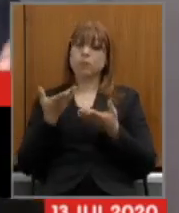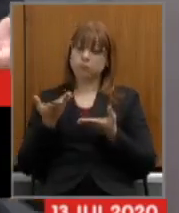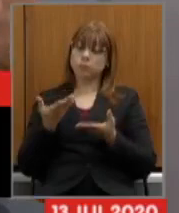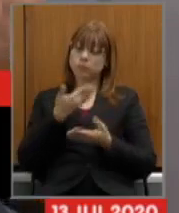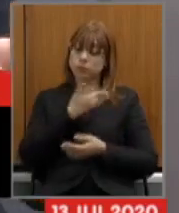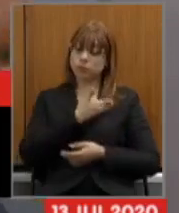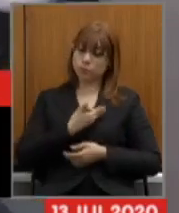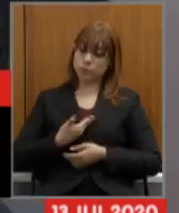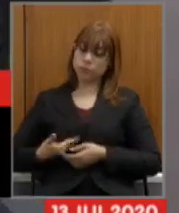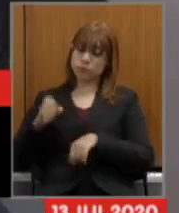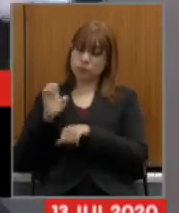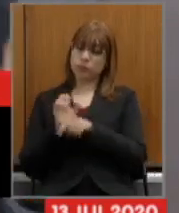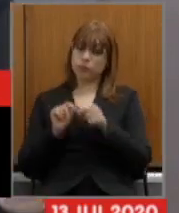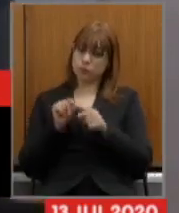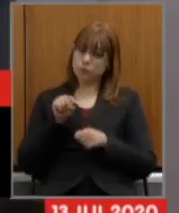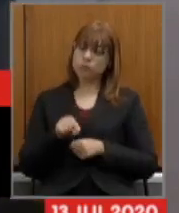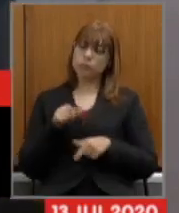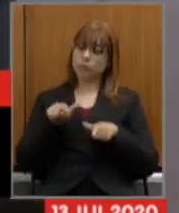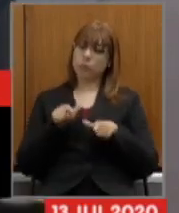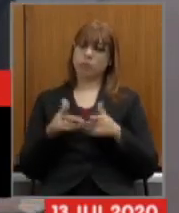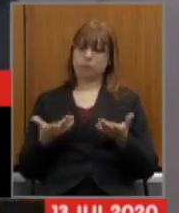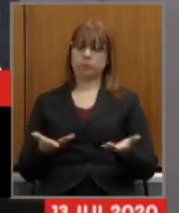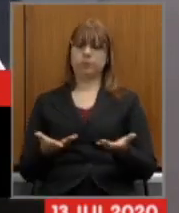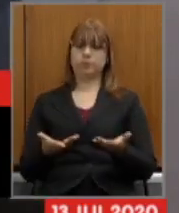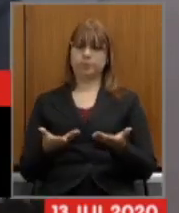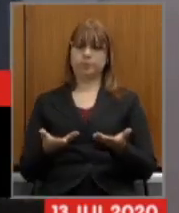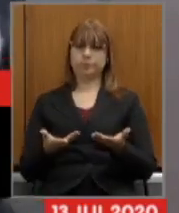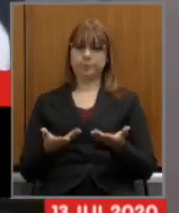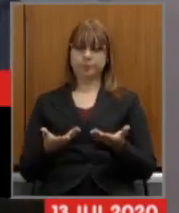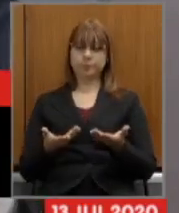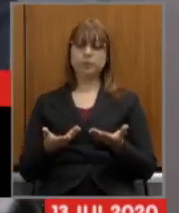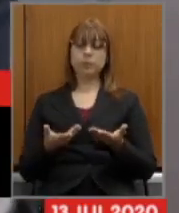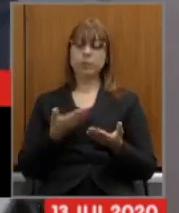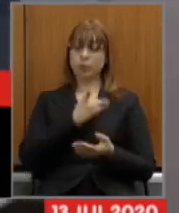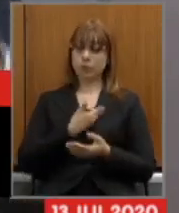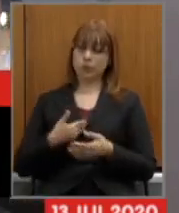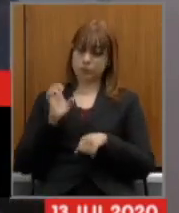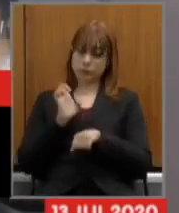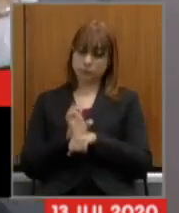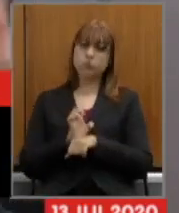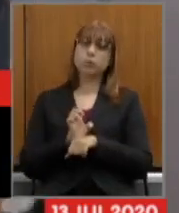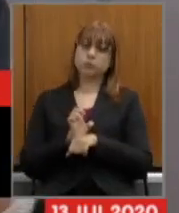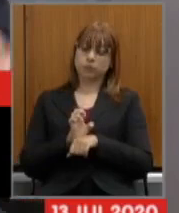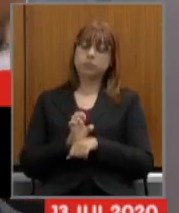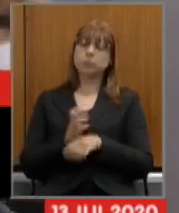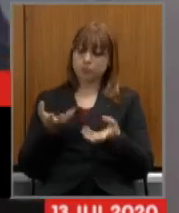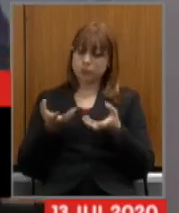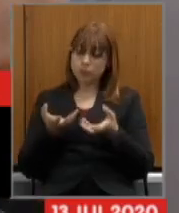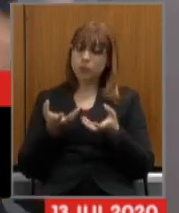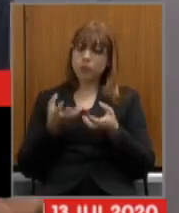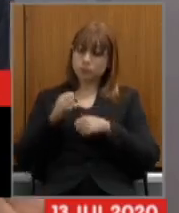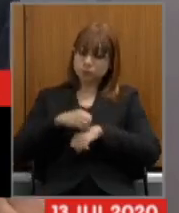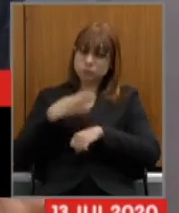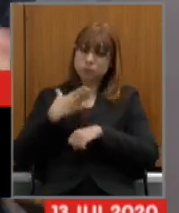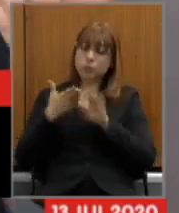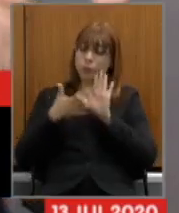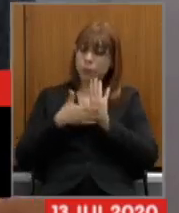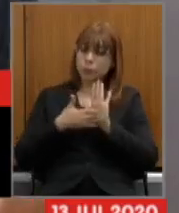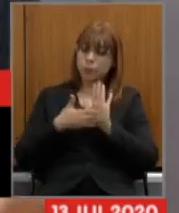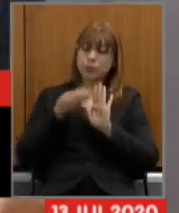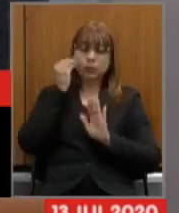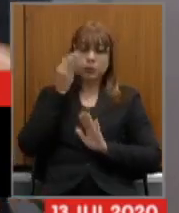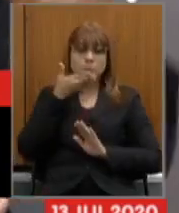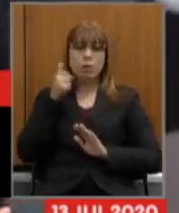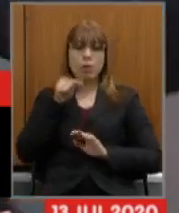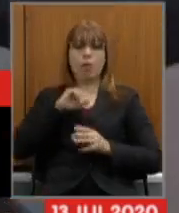o governo estadual espera o governo estadual pretende receber propostas para a melhoria da reforma de